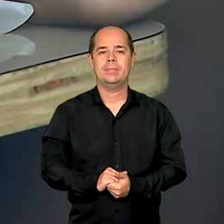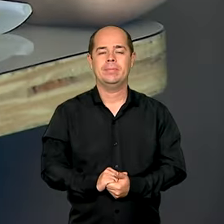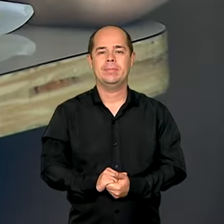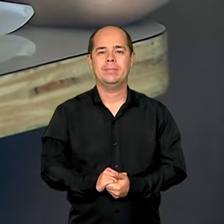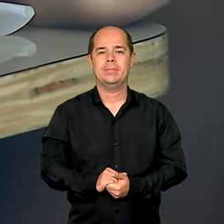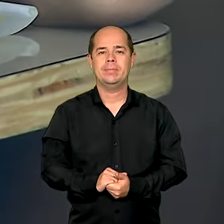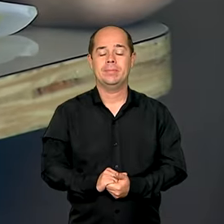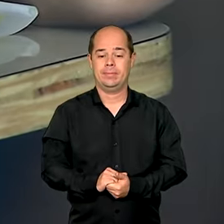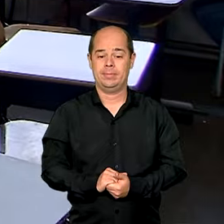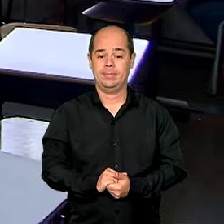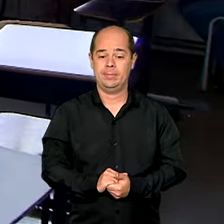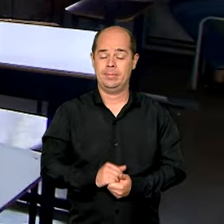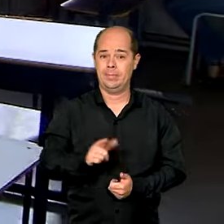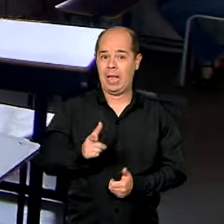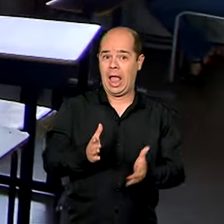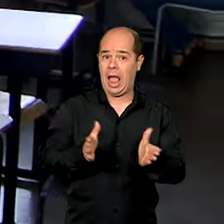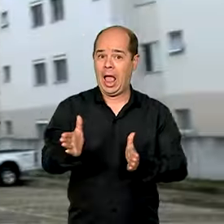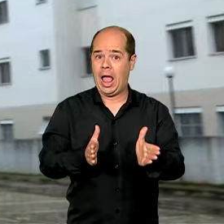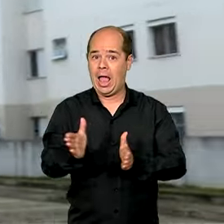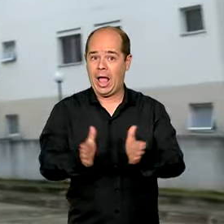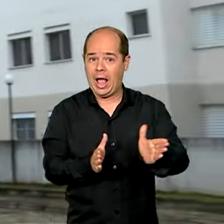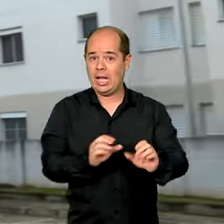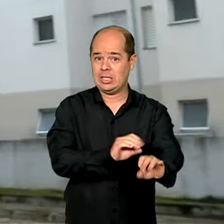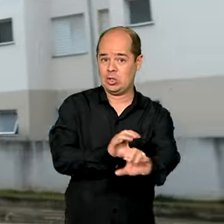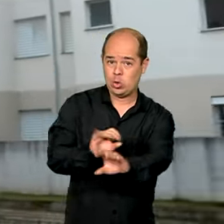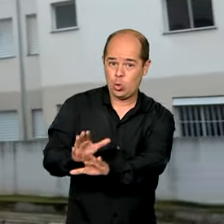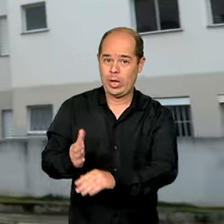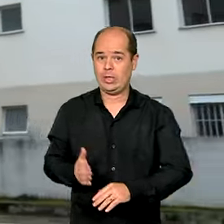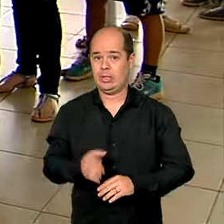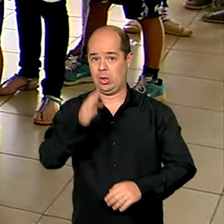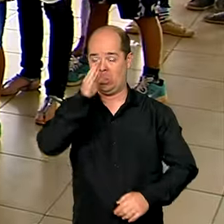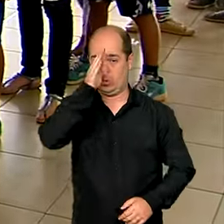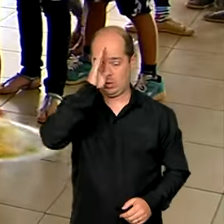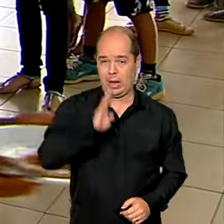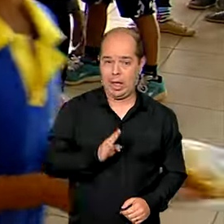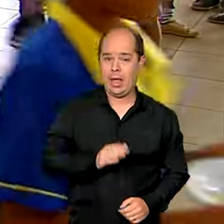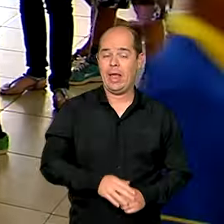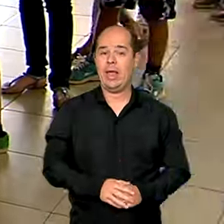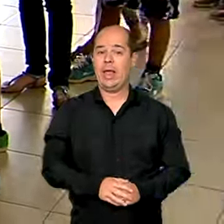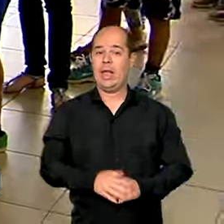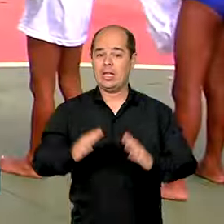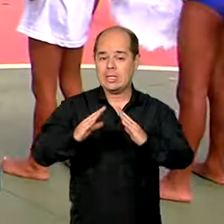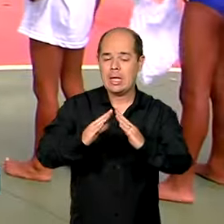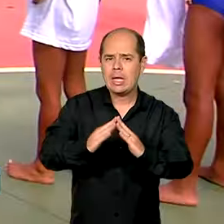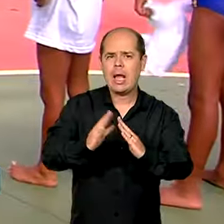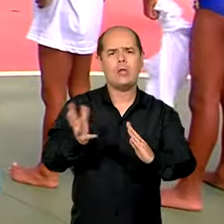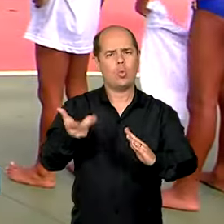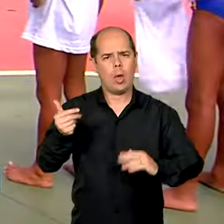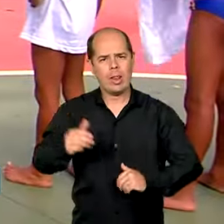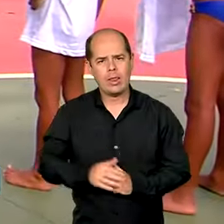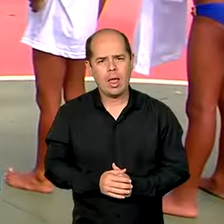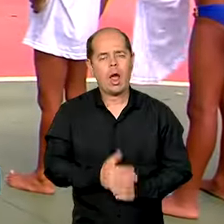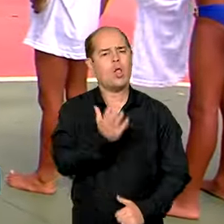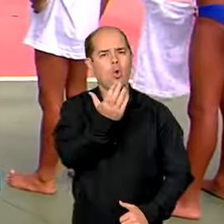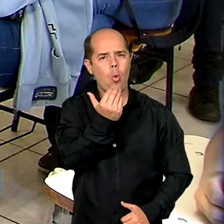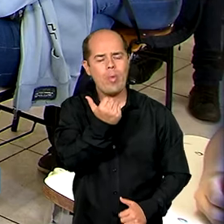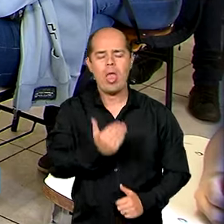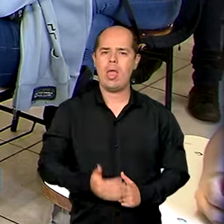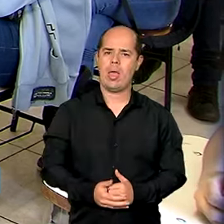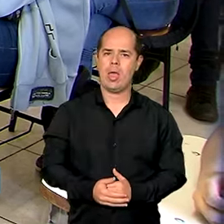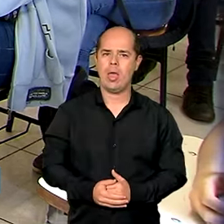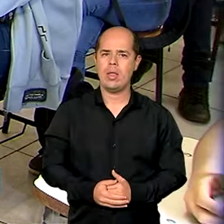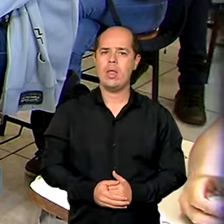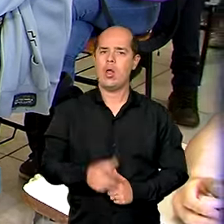Defender o acesso à educação gratuita, à moradia de qualidade, à alimentação. Em todo o mundo, as políticas de